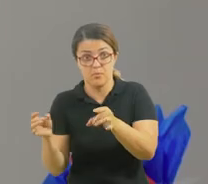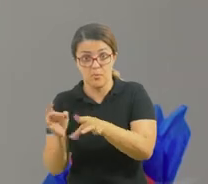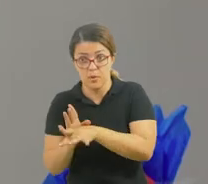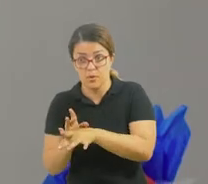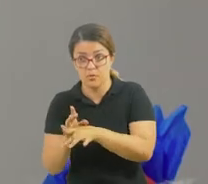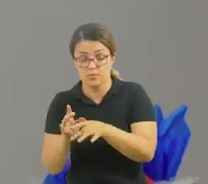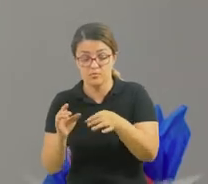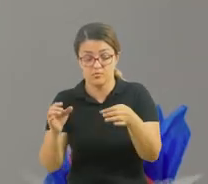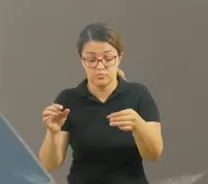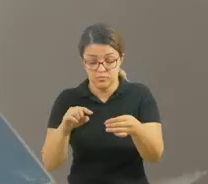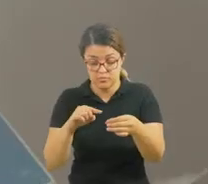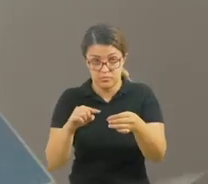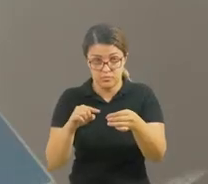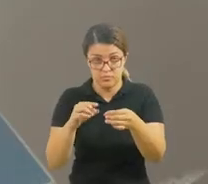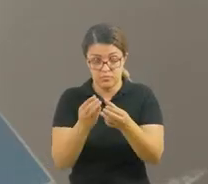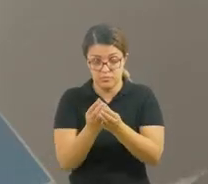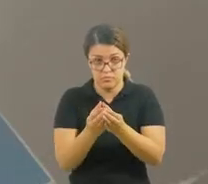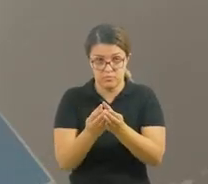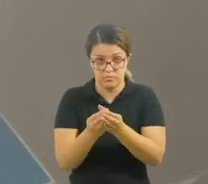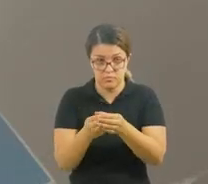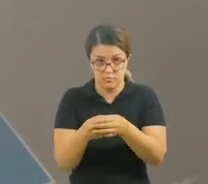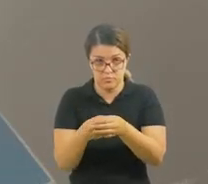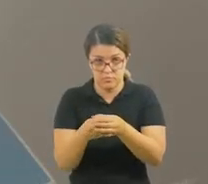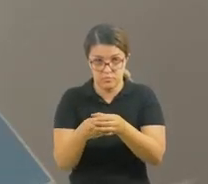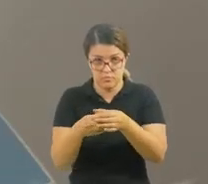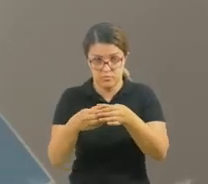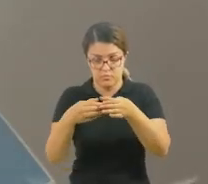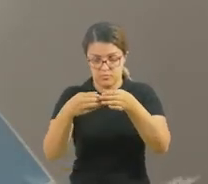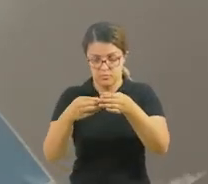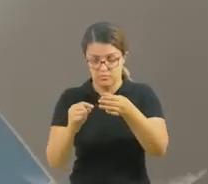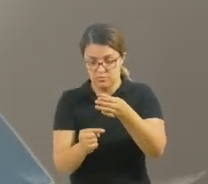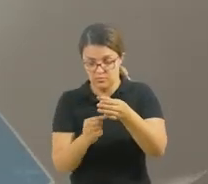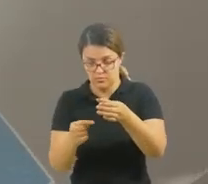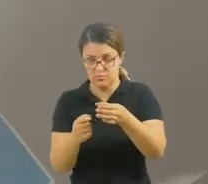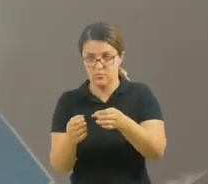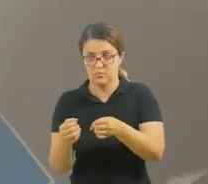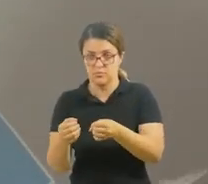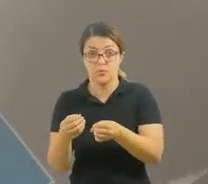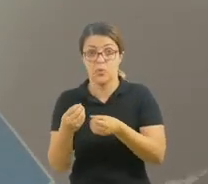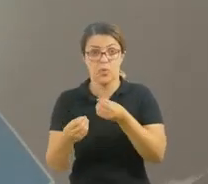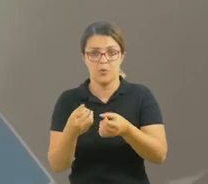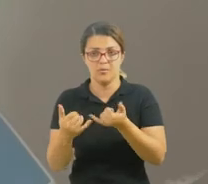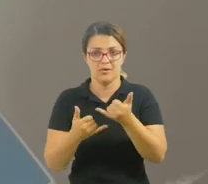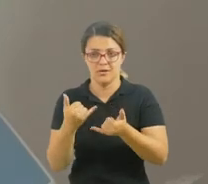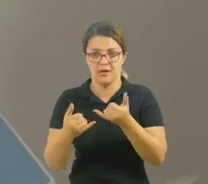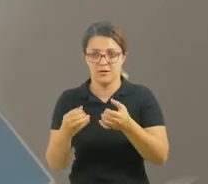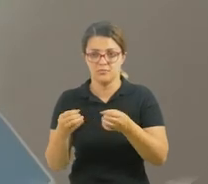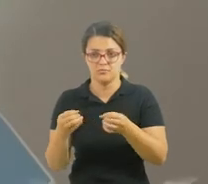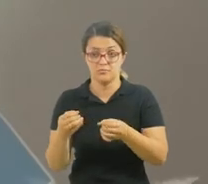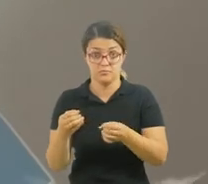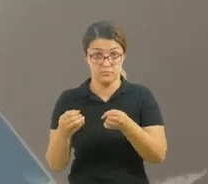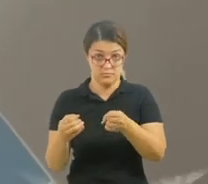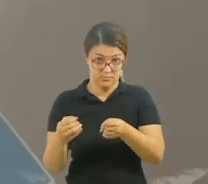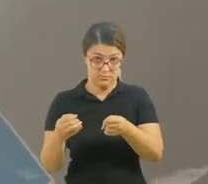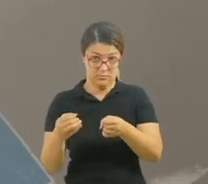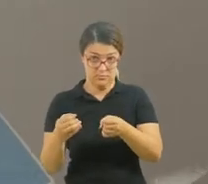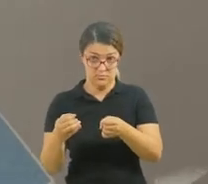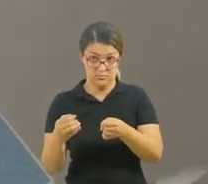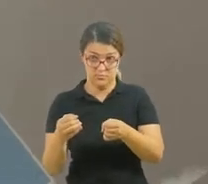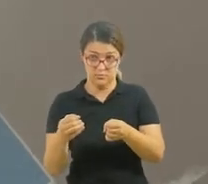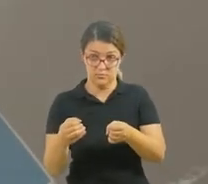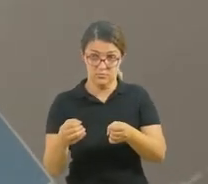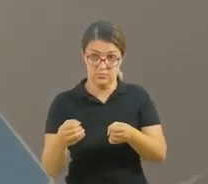o barbante na base da garrafa e depois vamos brincar. Como? Segurem a